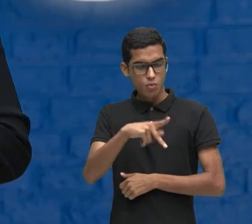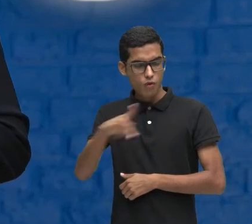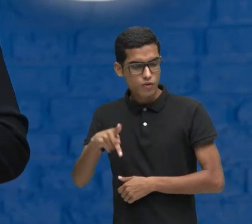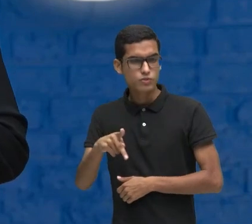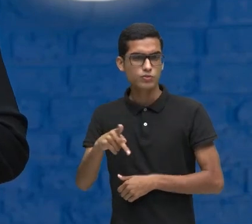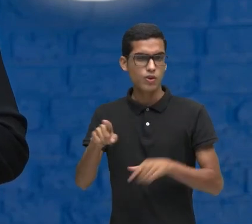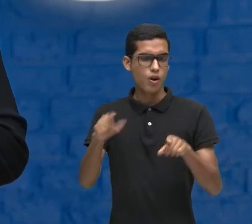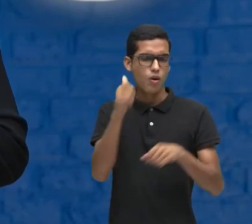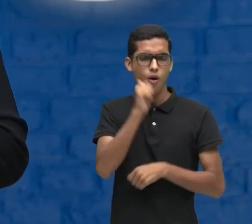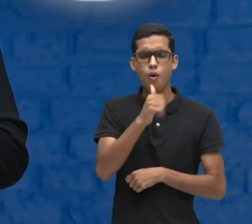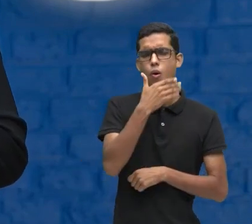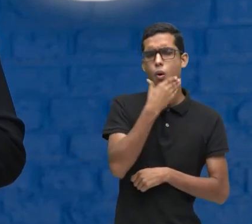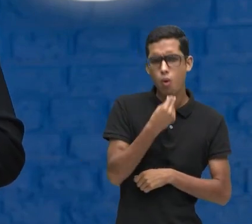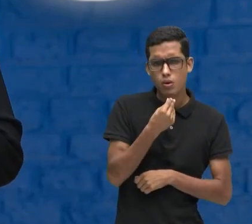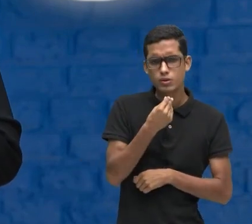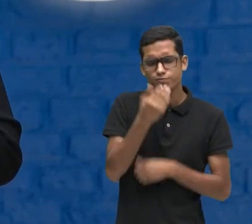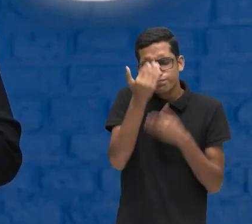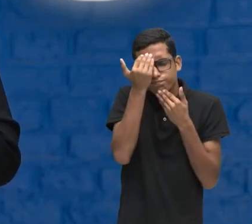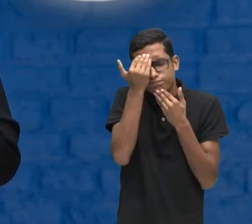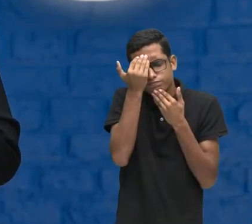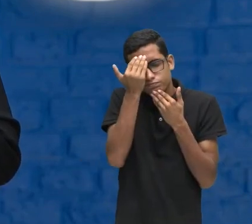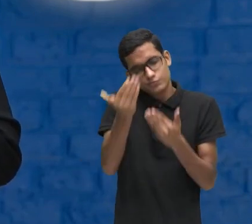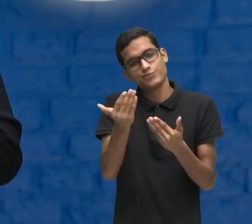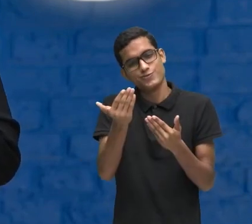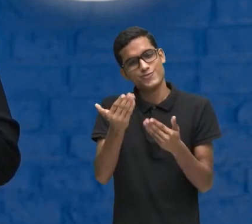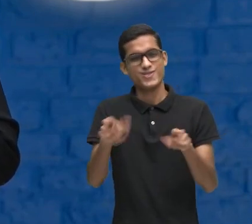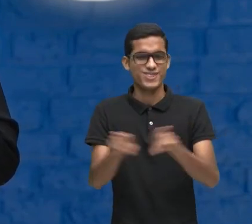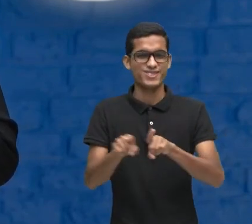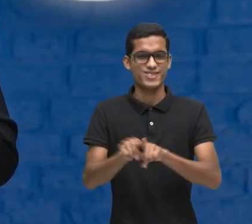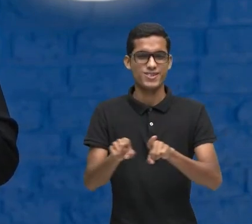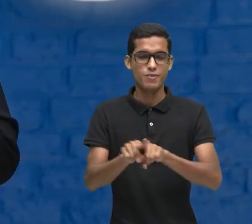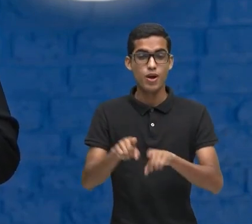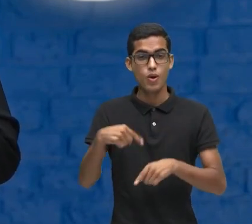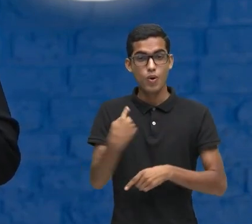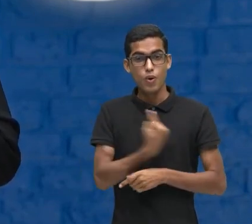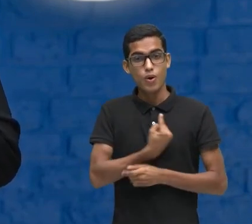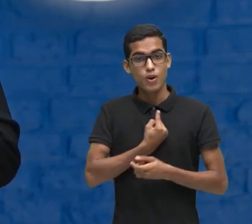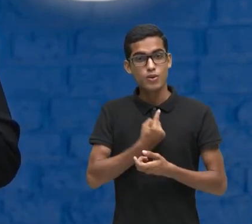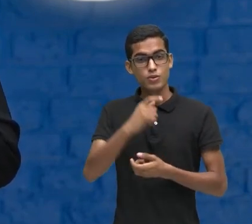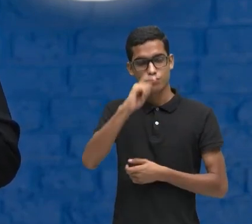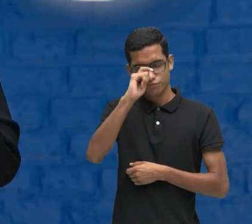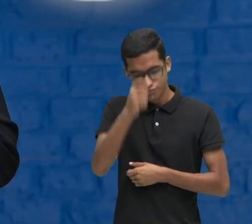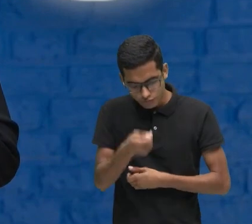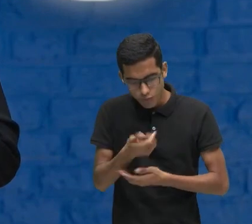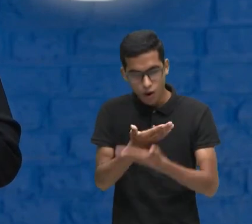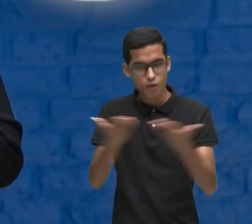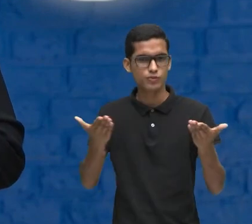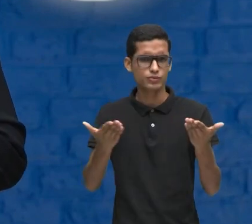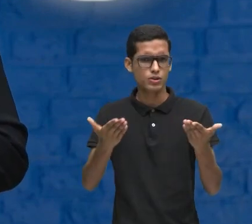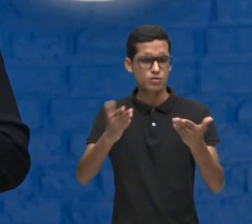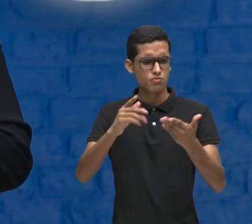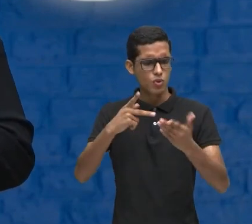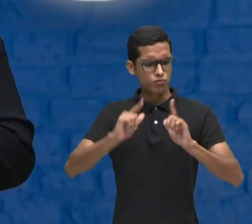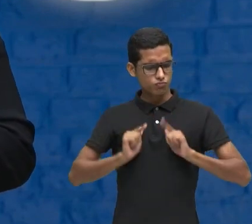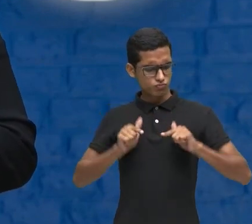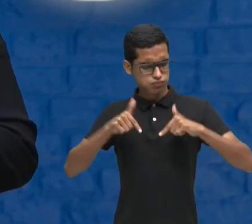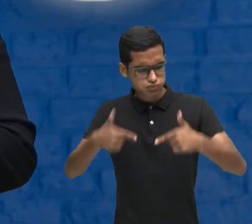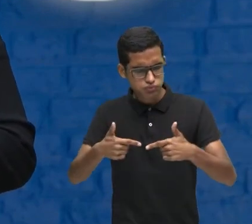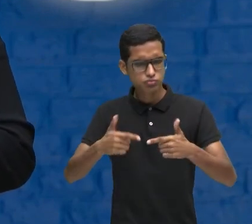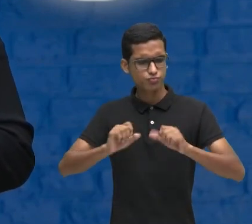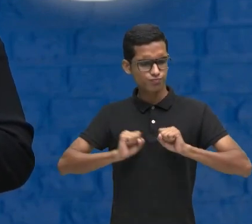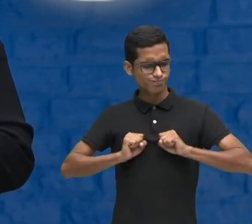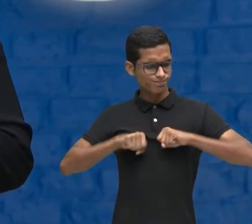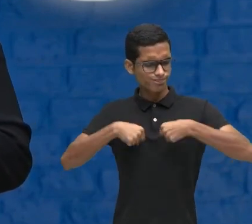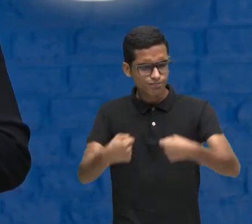O nosso muito obrigada E o nosso reconhecimento Pela sua dedicação Por